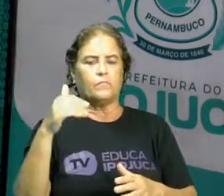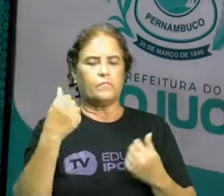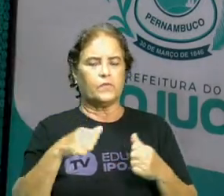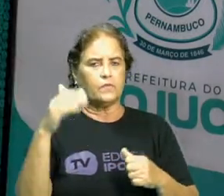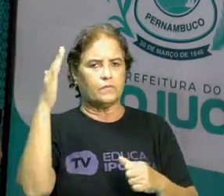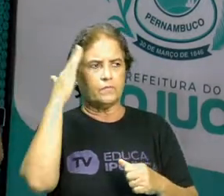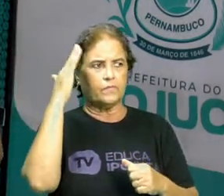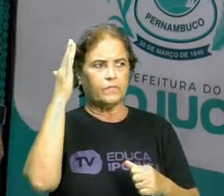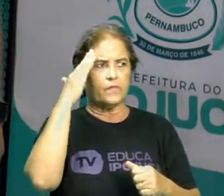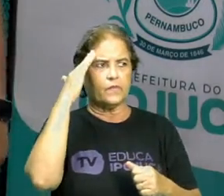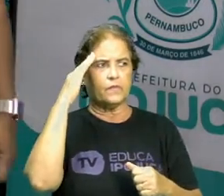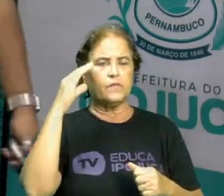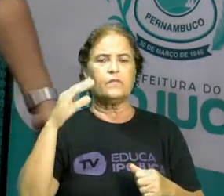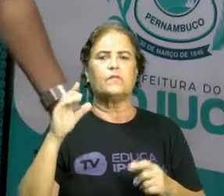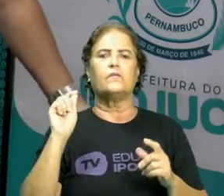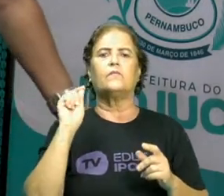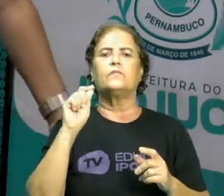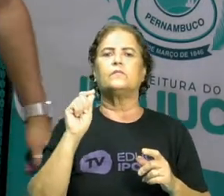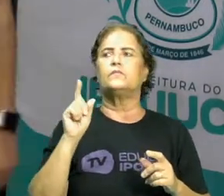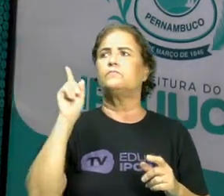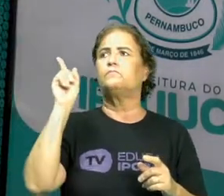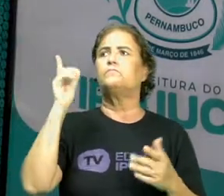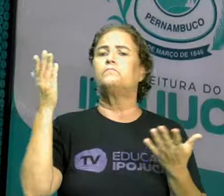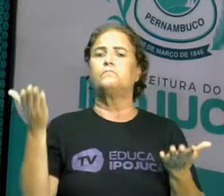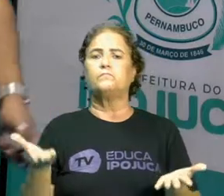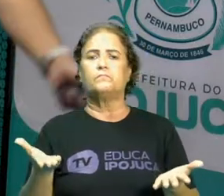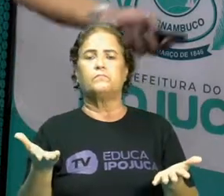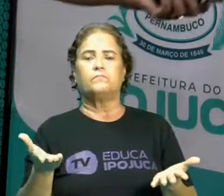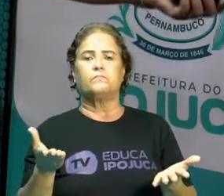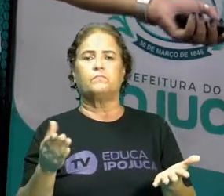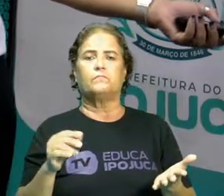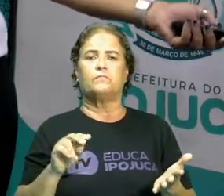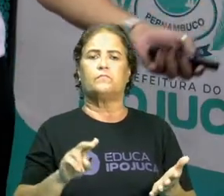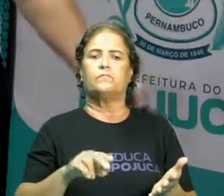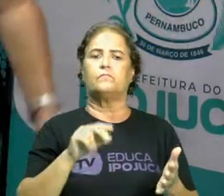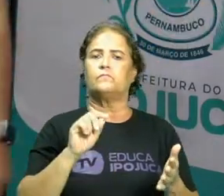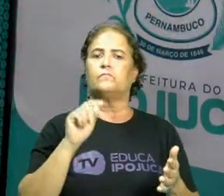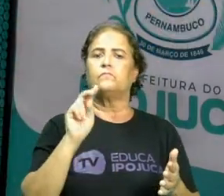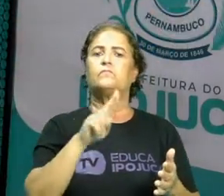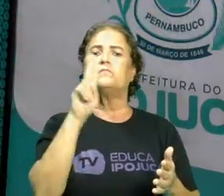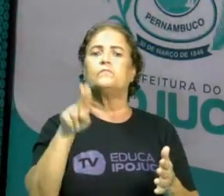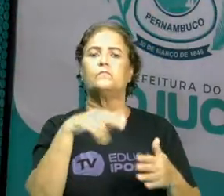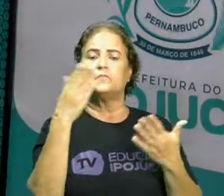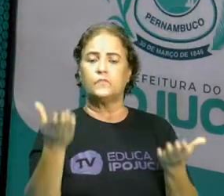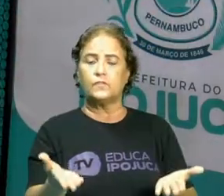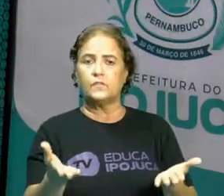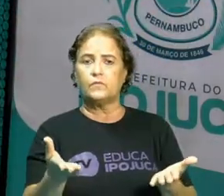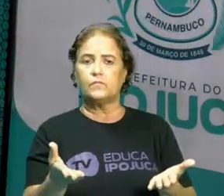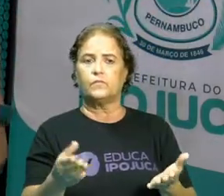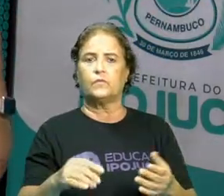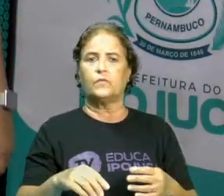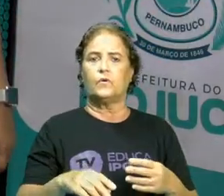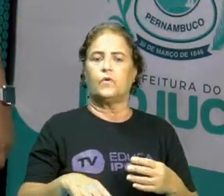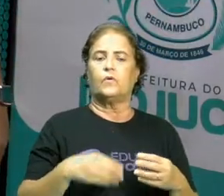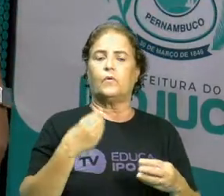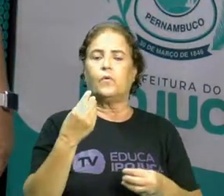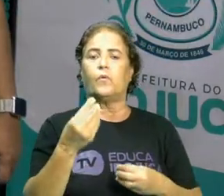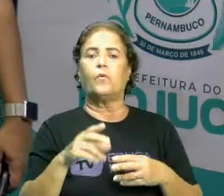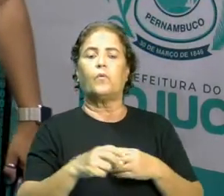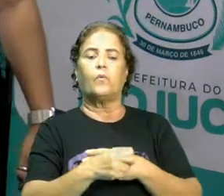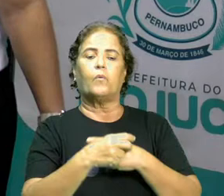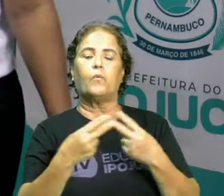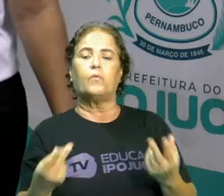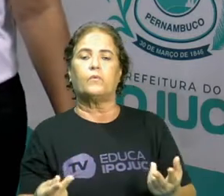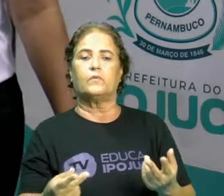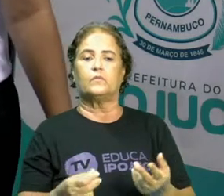circuitos elétricos. O que são, para que servem e quais os tipos de circuitos elétricos que